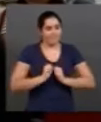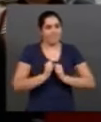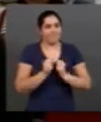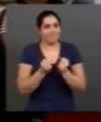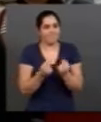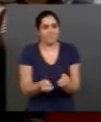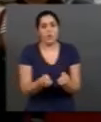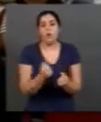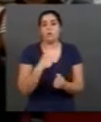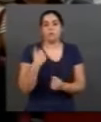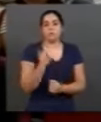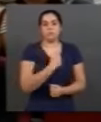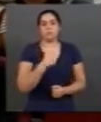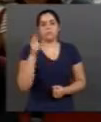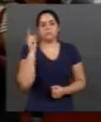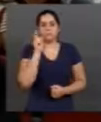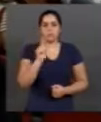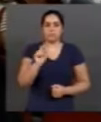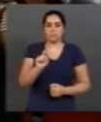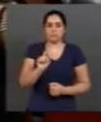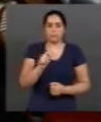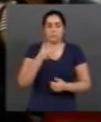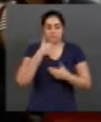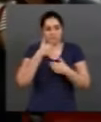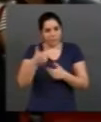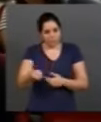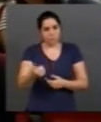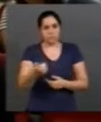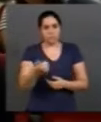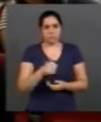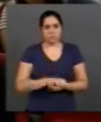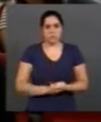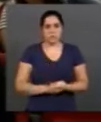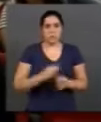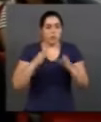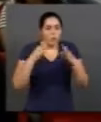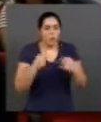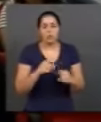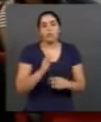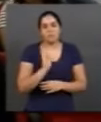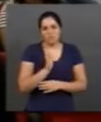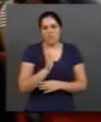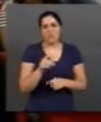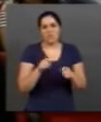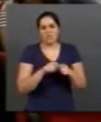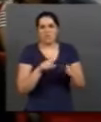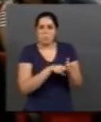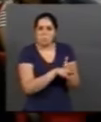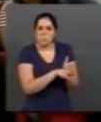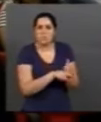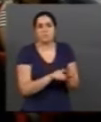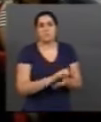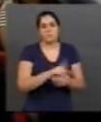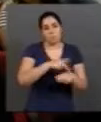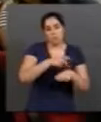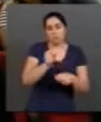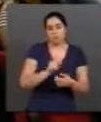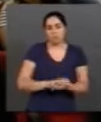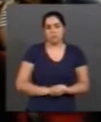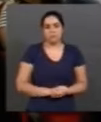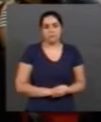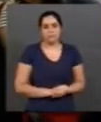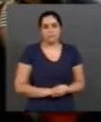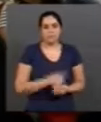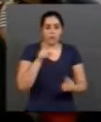nós possamos melhorar tudo aquilo que nós fazemos, em termos de pesquisa e de pós-graduação. O